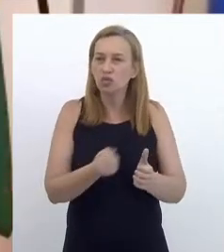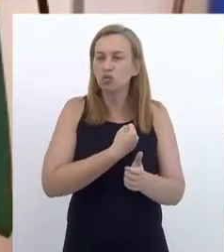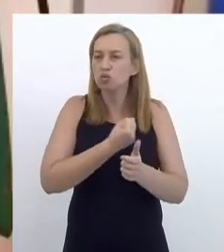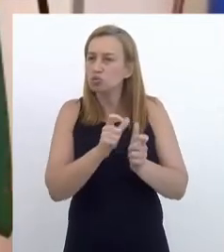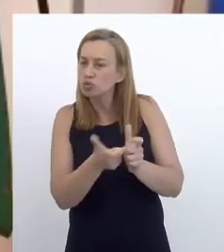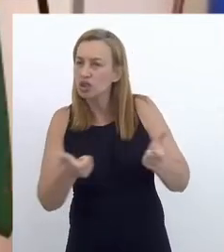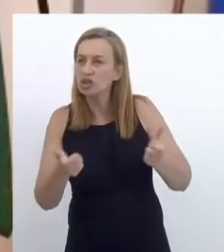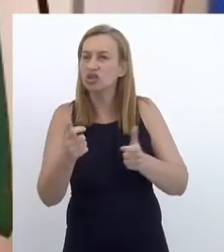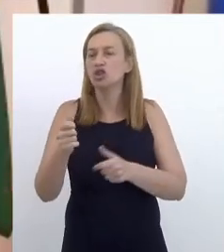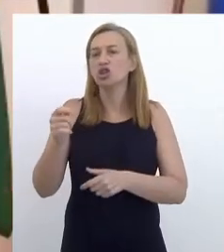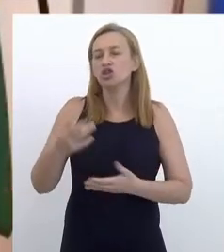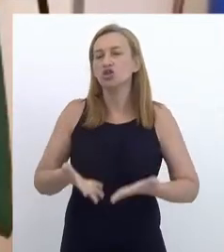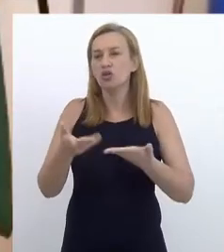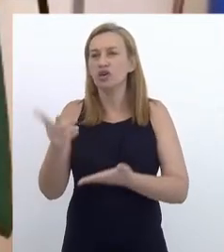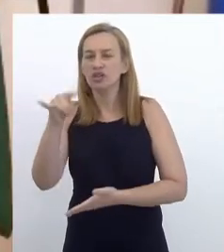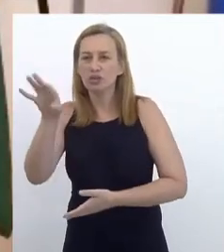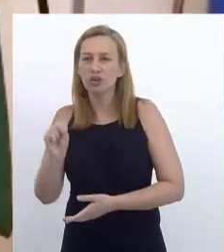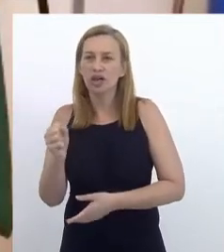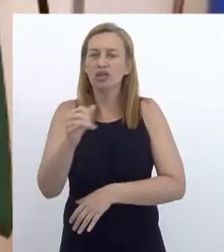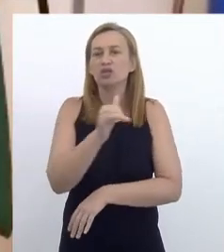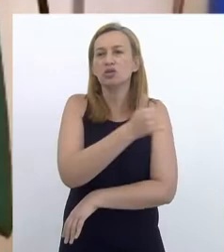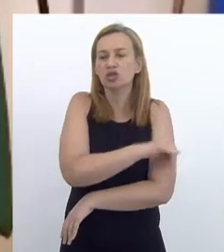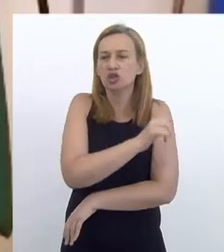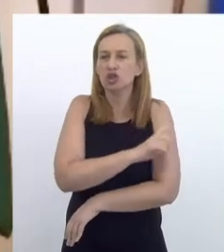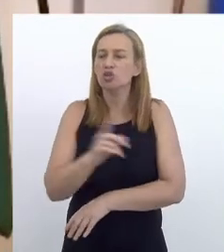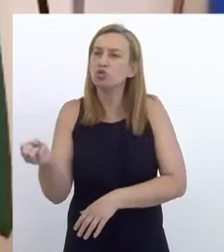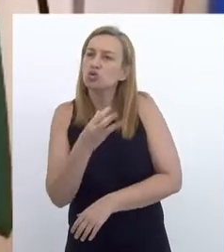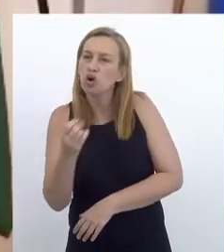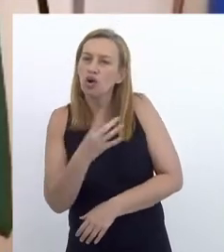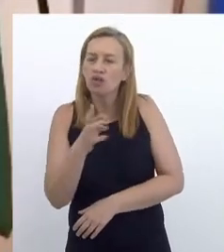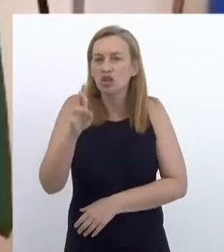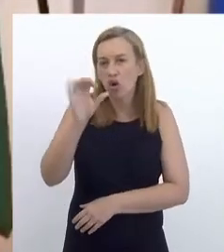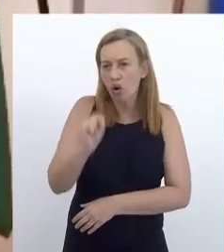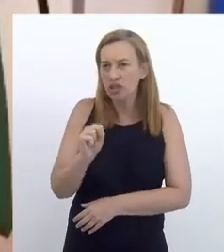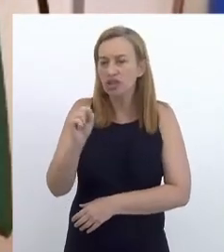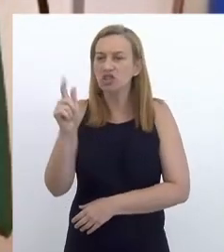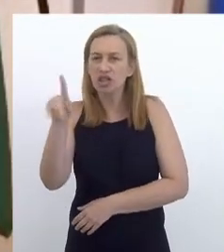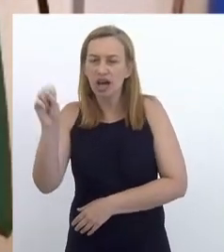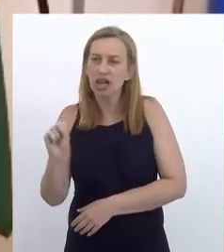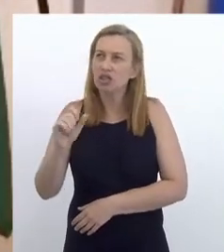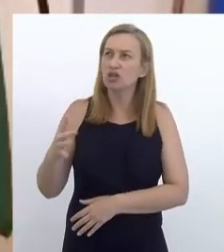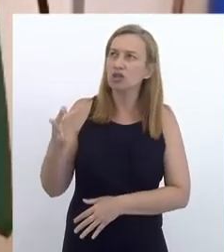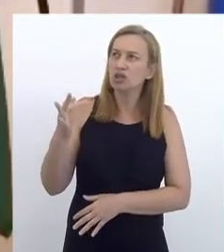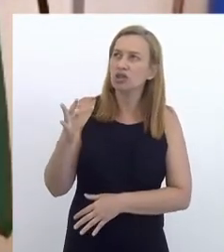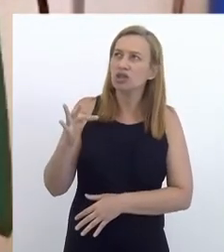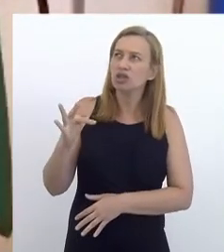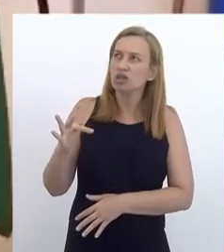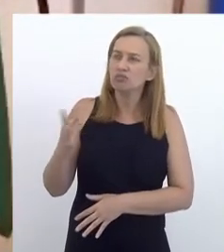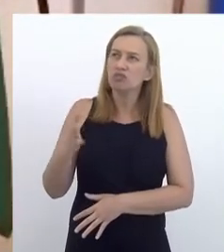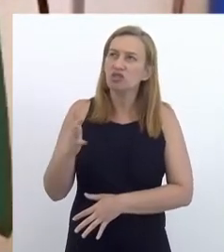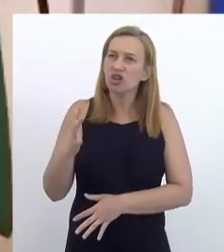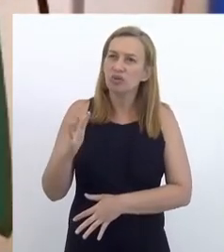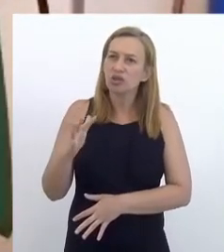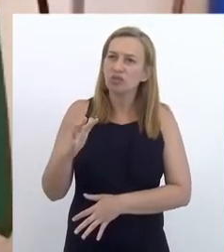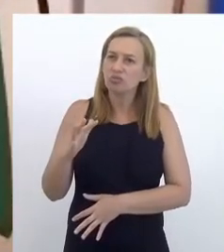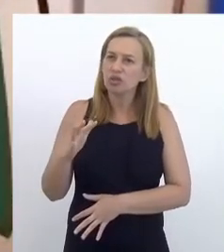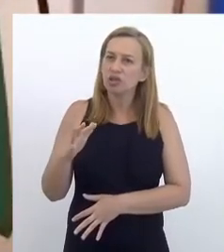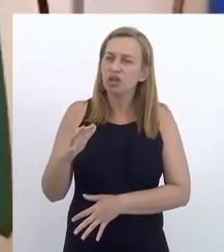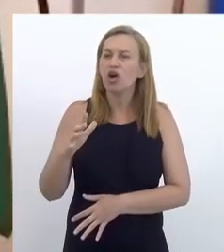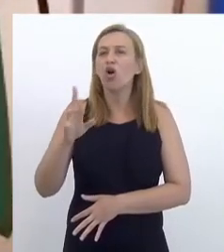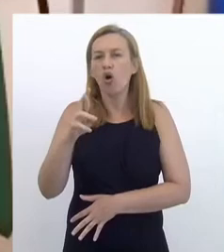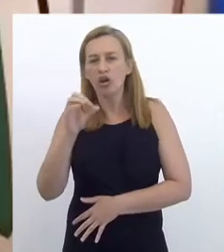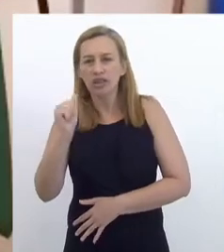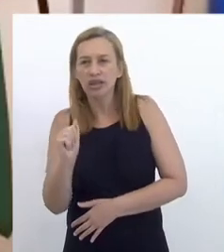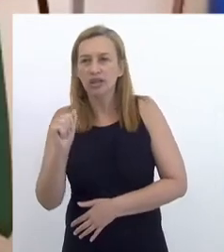oferta do gás. O engenheiro está recebendo novas rotas, futuramente de gás, a próxima rota que deve chegar no próximo ano é a rota de